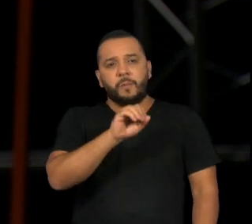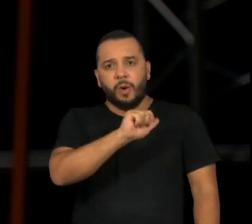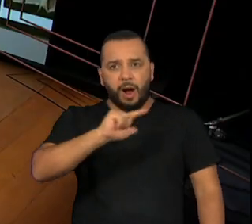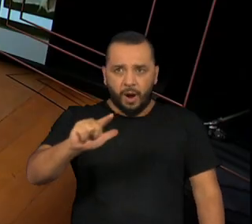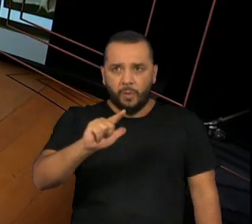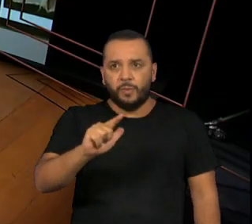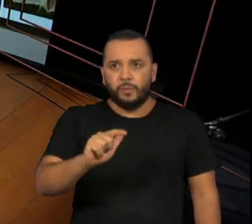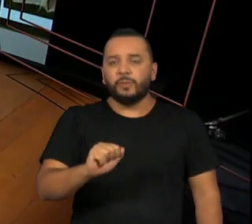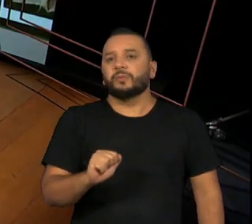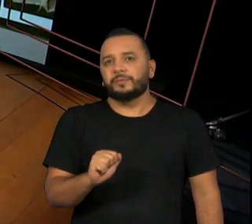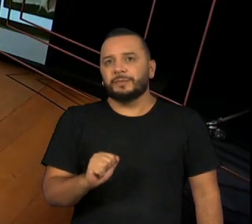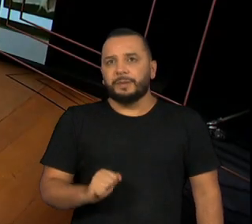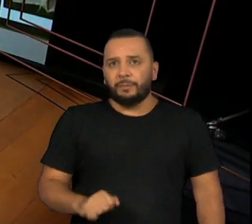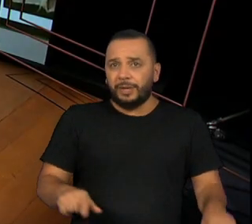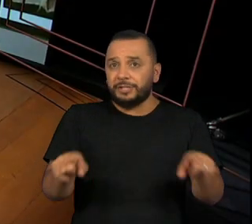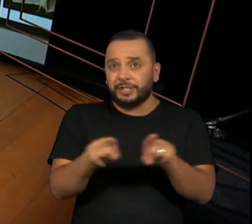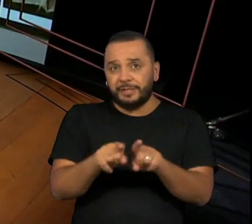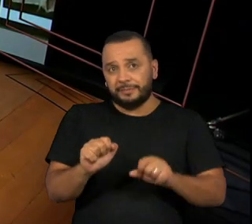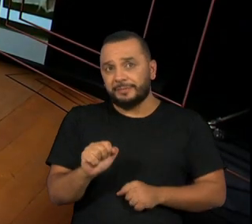nessas apresentações?